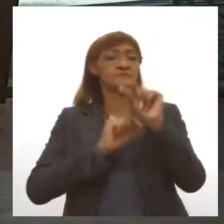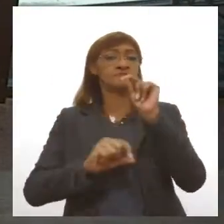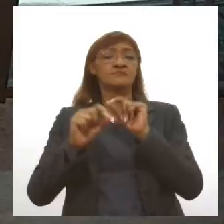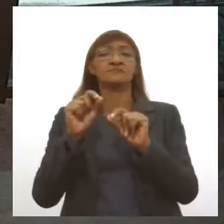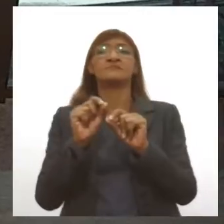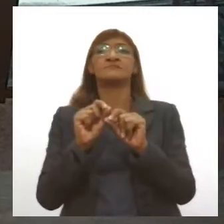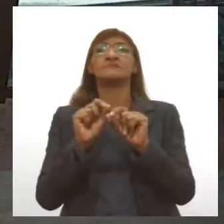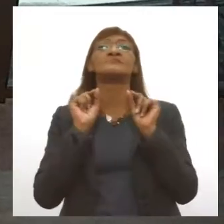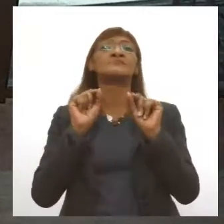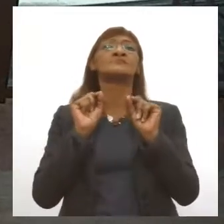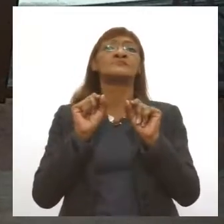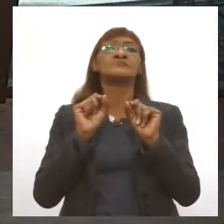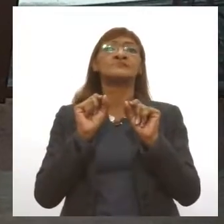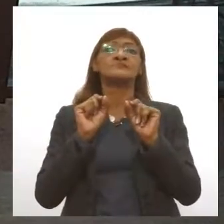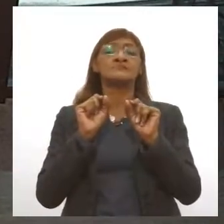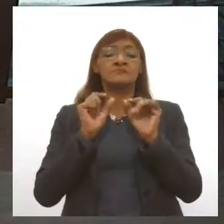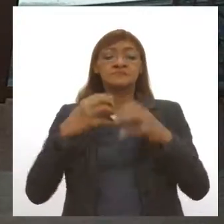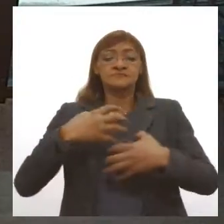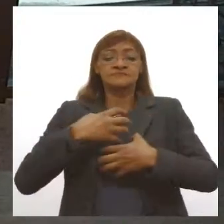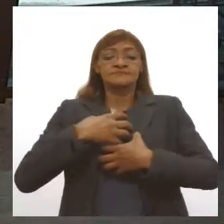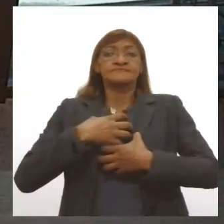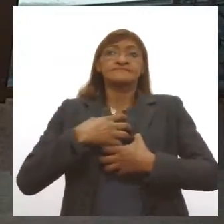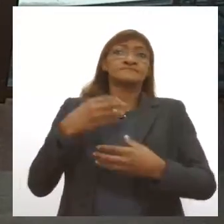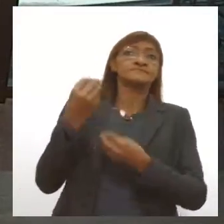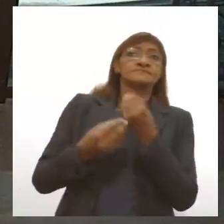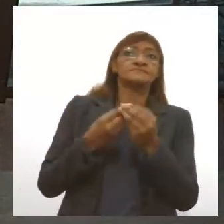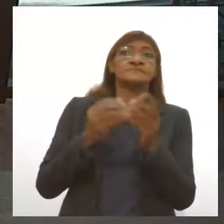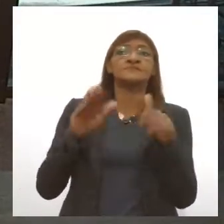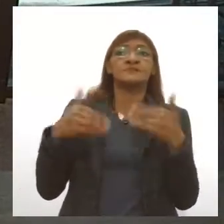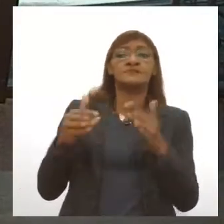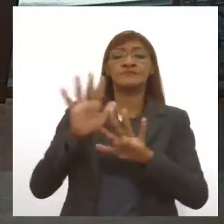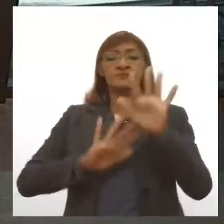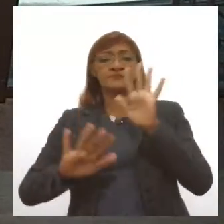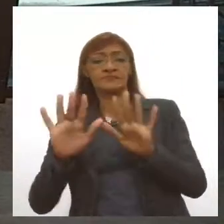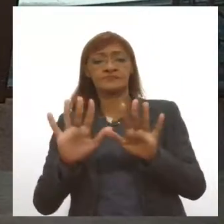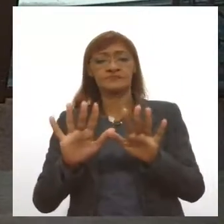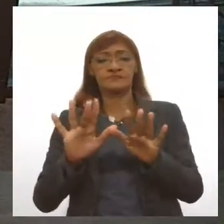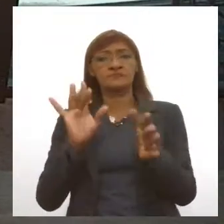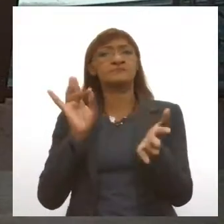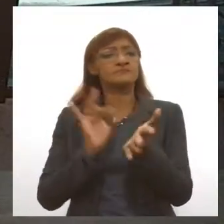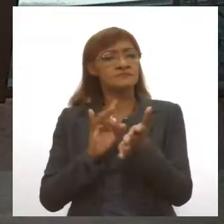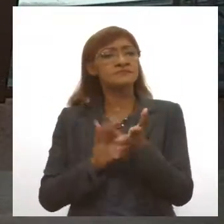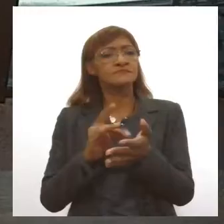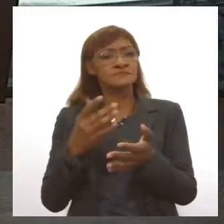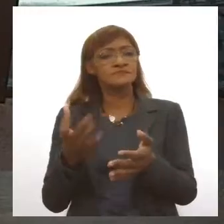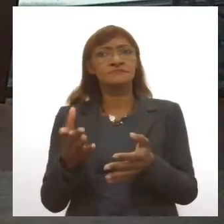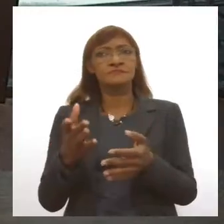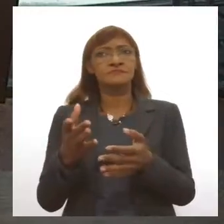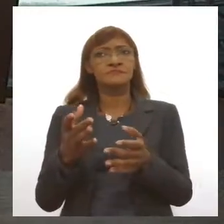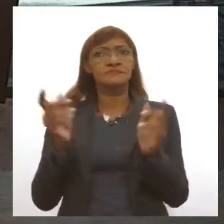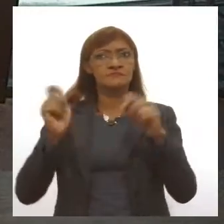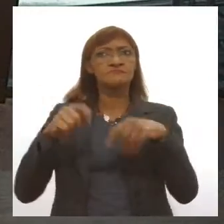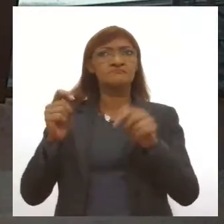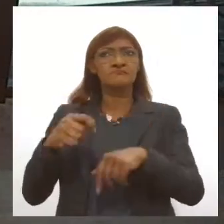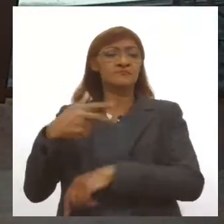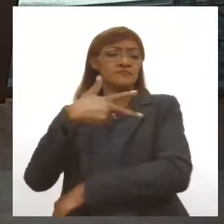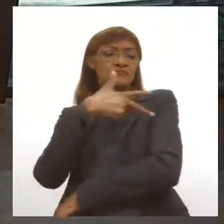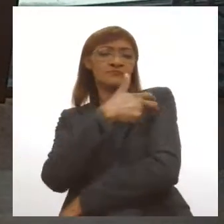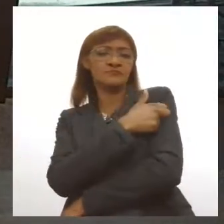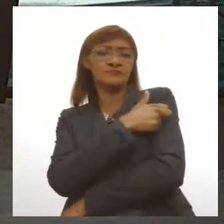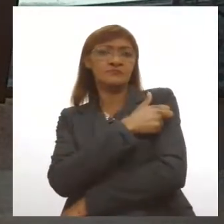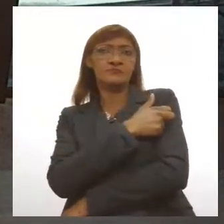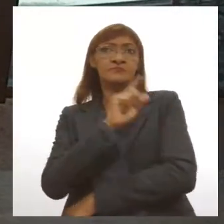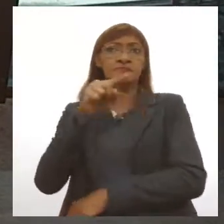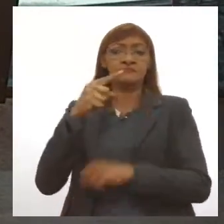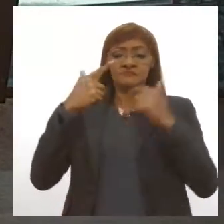imunidade pós-vacina. Quais cuidados devemos ter? Realmente ela causa essa certa imunidade após a vacinação? É sobre